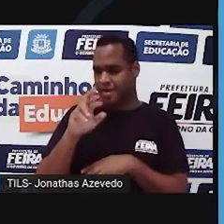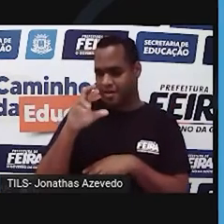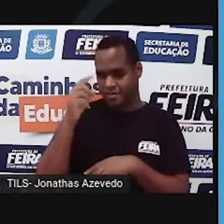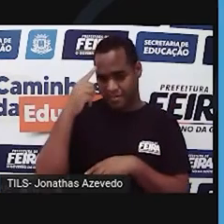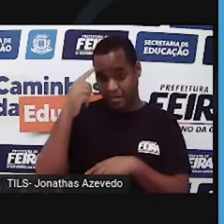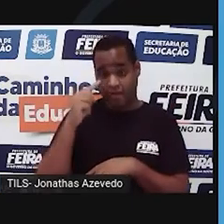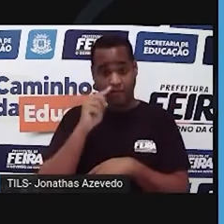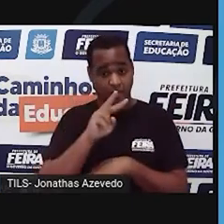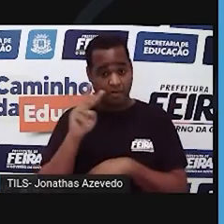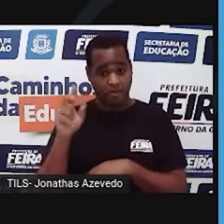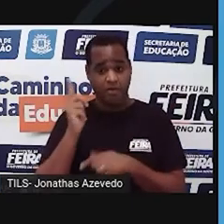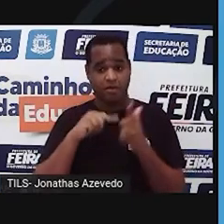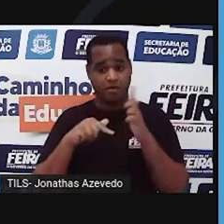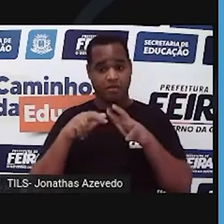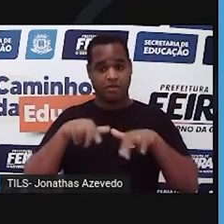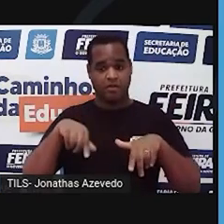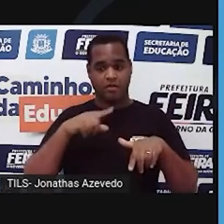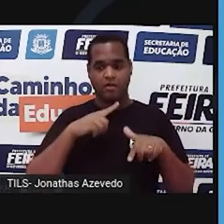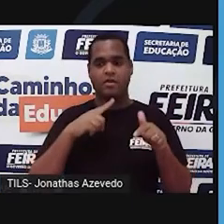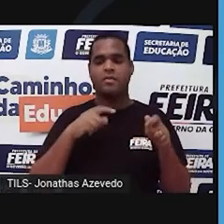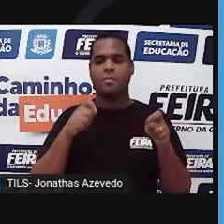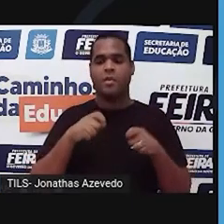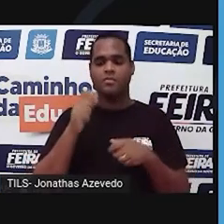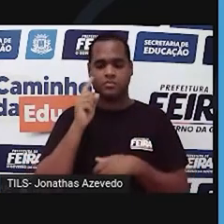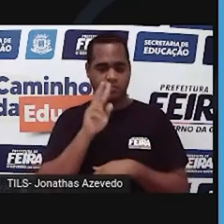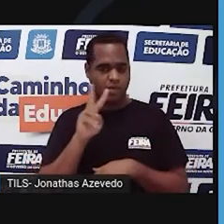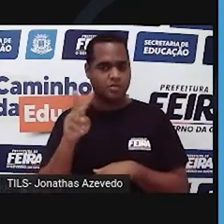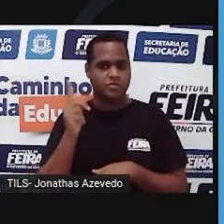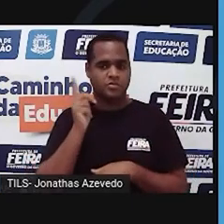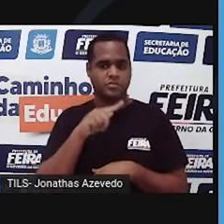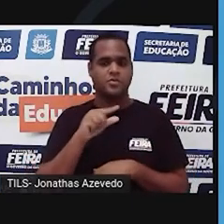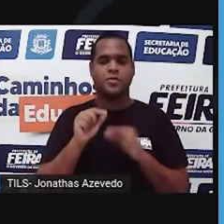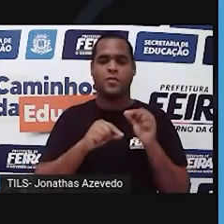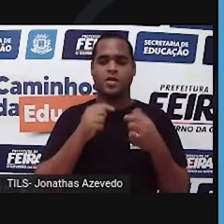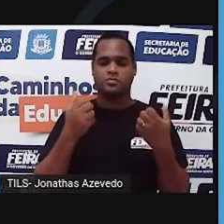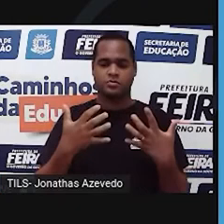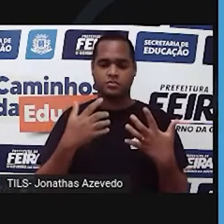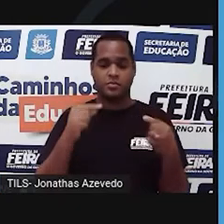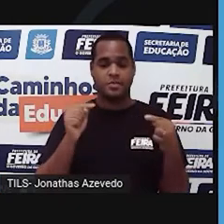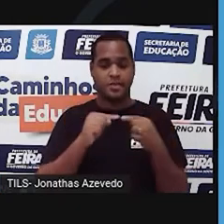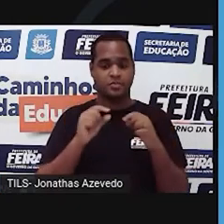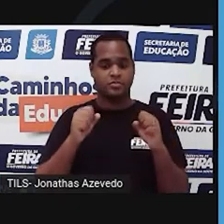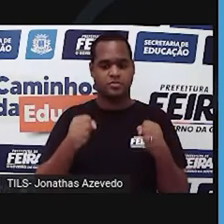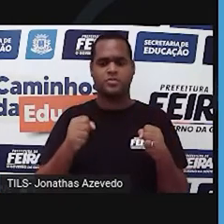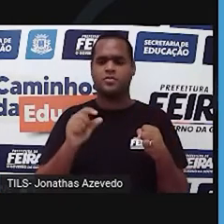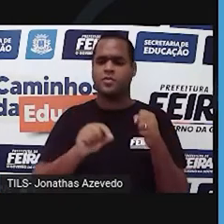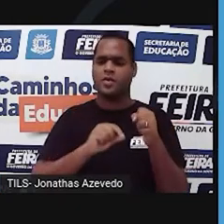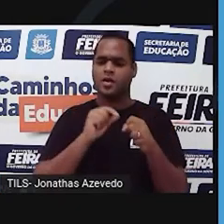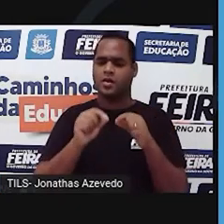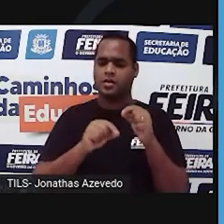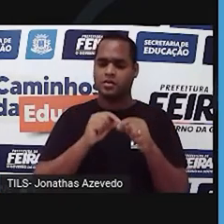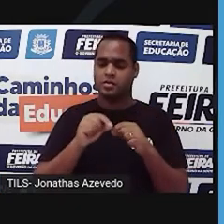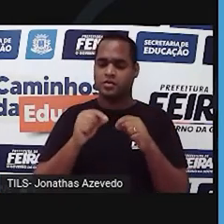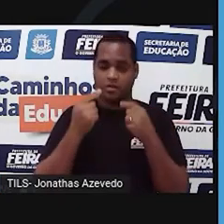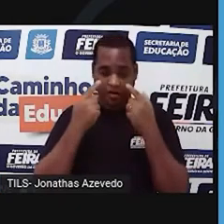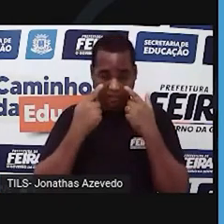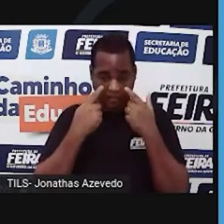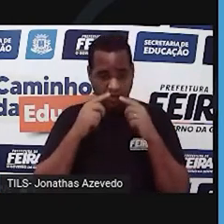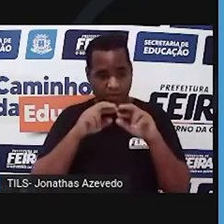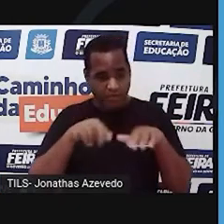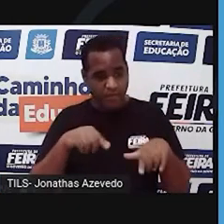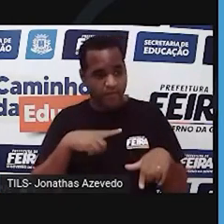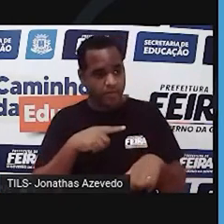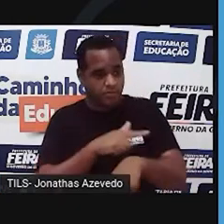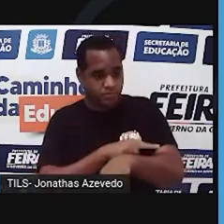cabelo. O que você consegue visualizar é o fenótipo. E que vai além disso, são as manifestações observáveis, comportamentais